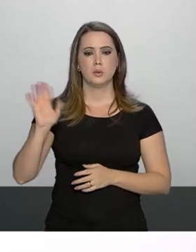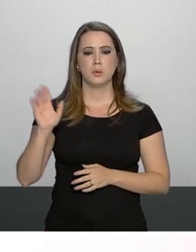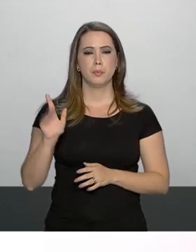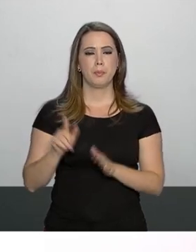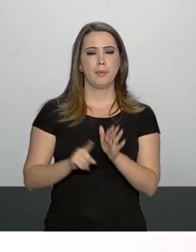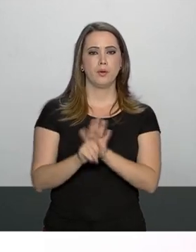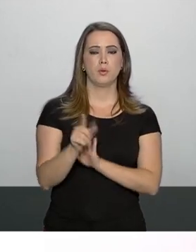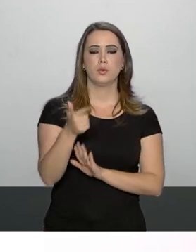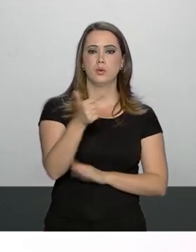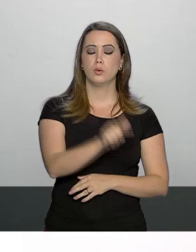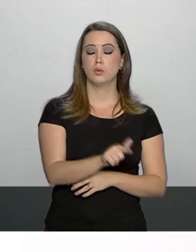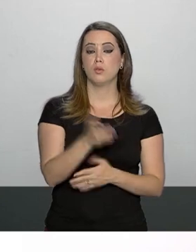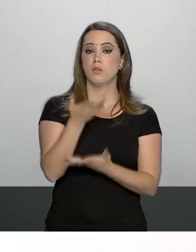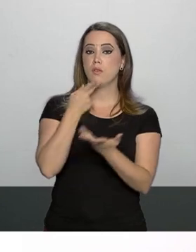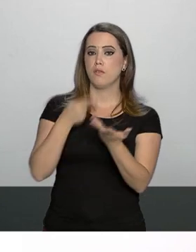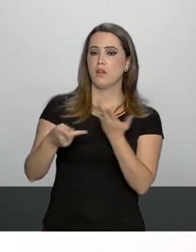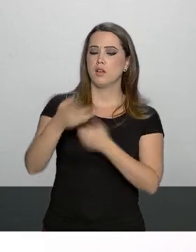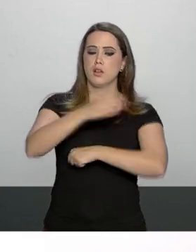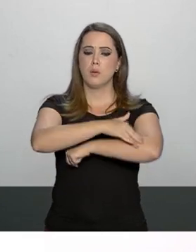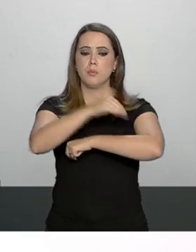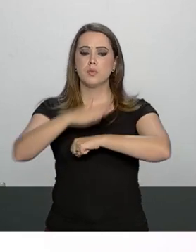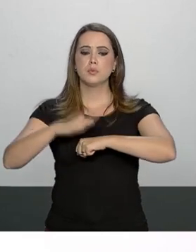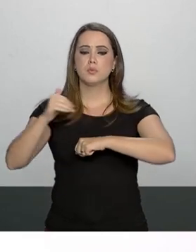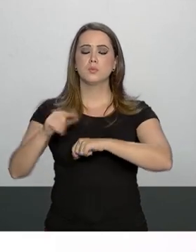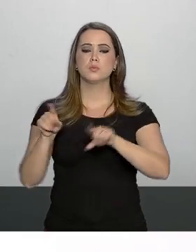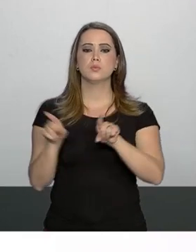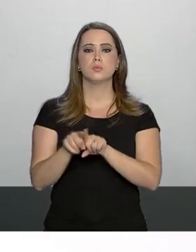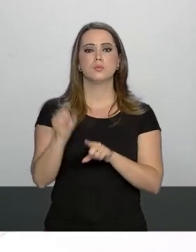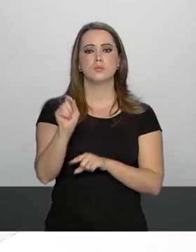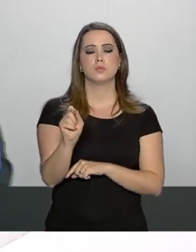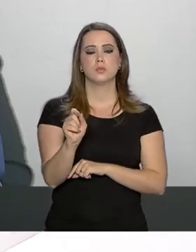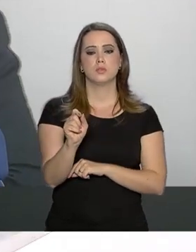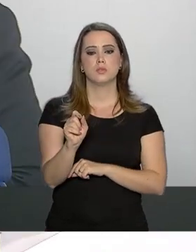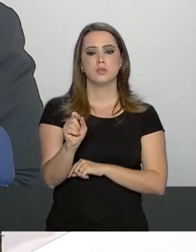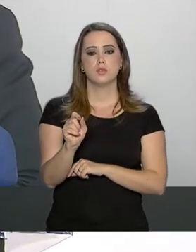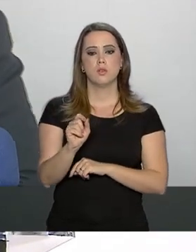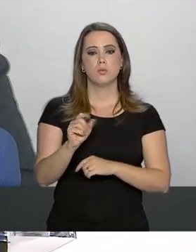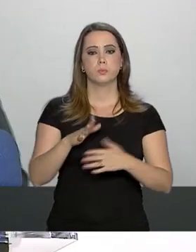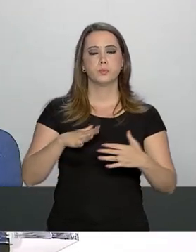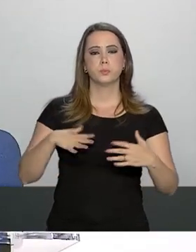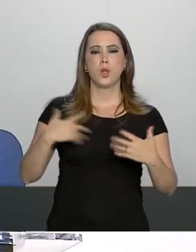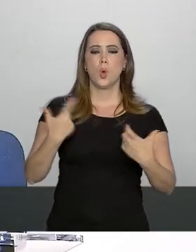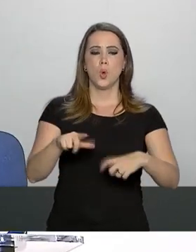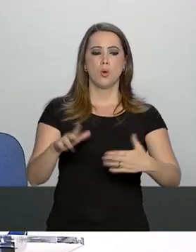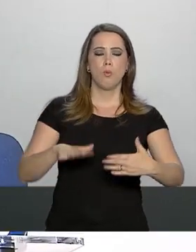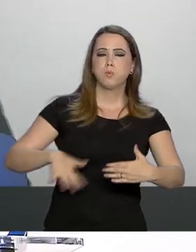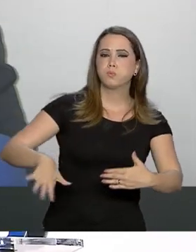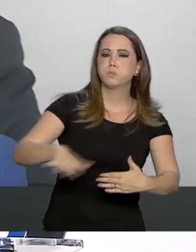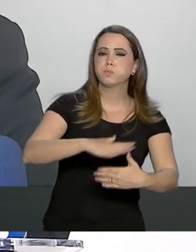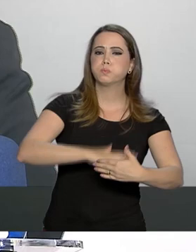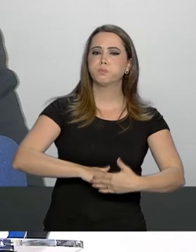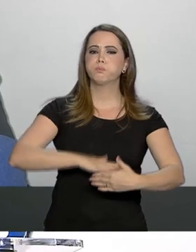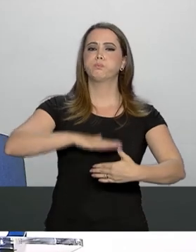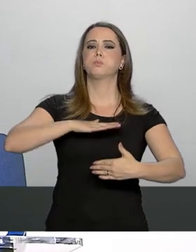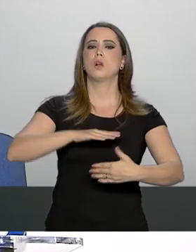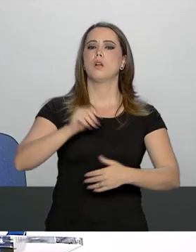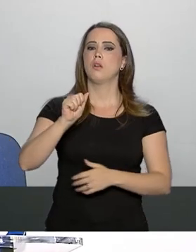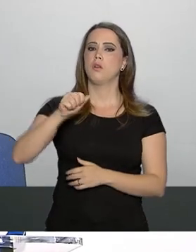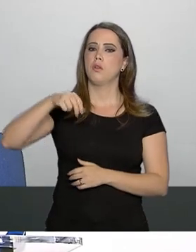só em relação a Brumadinho aquelas várias que serão visitadas pela ANEEL